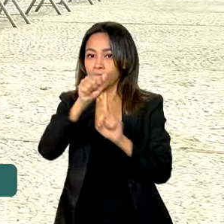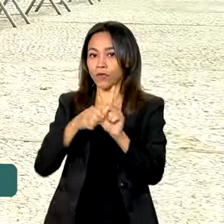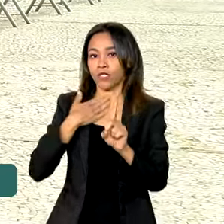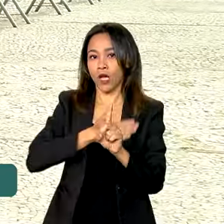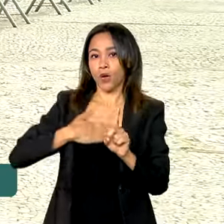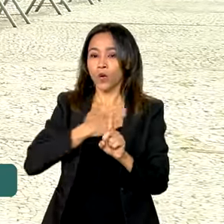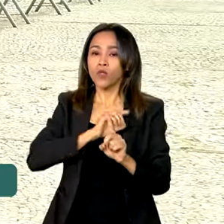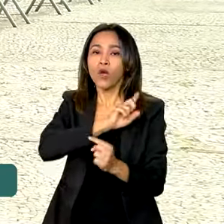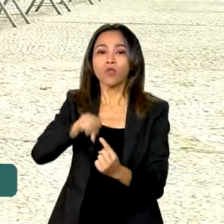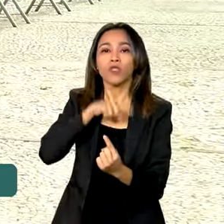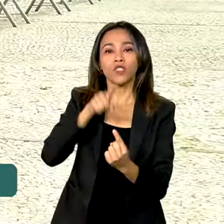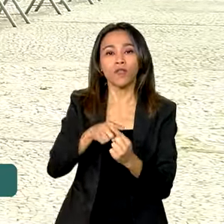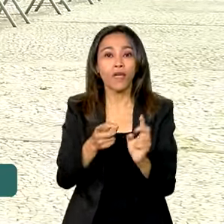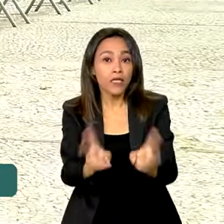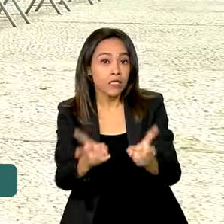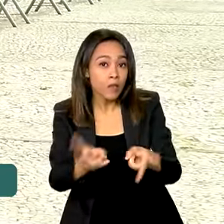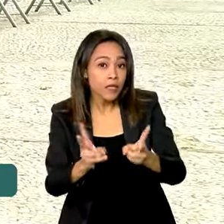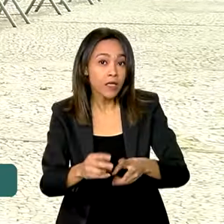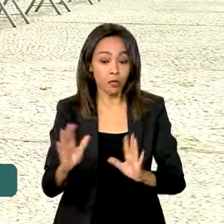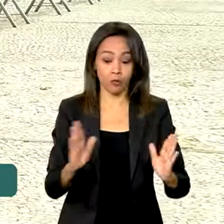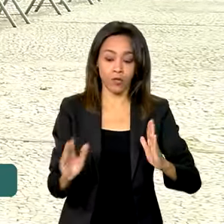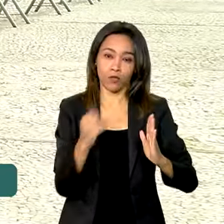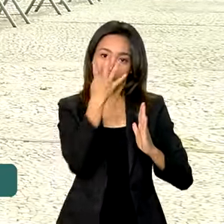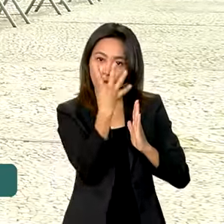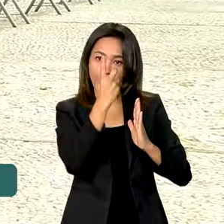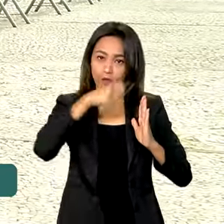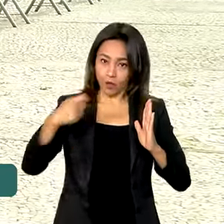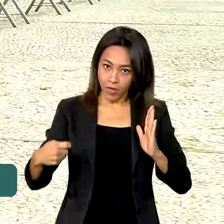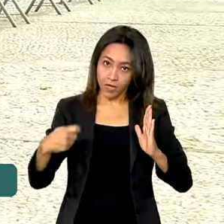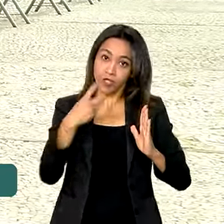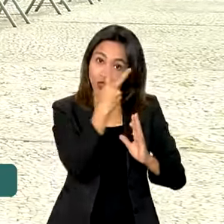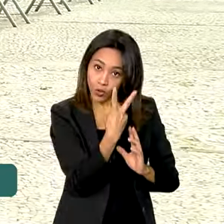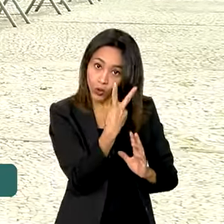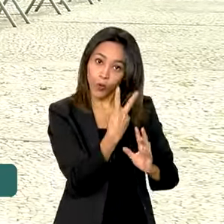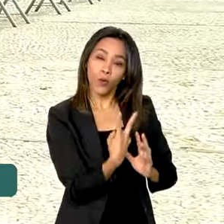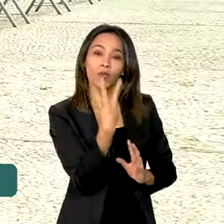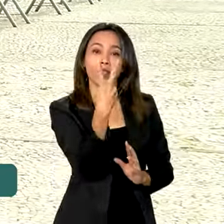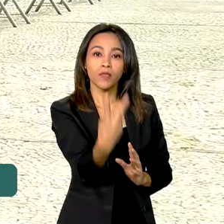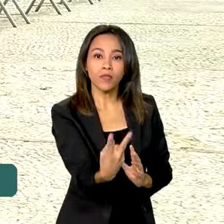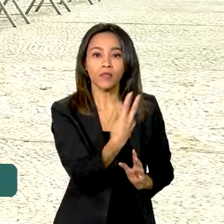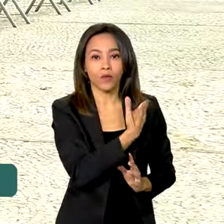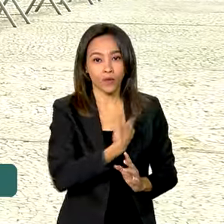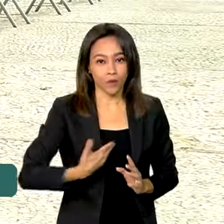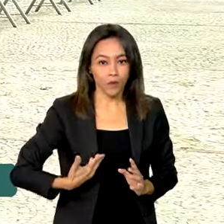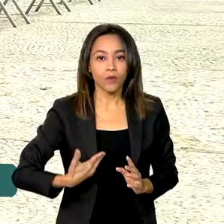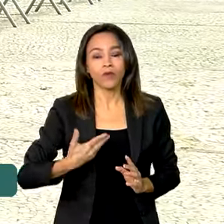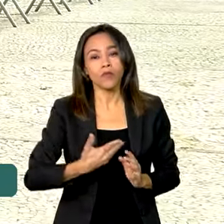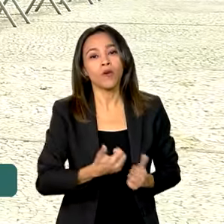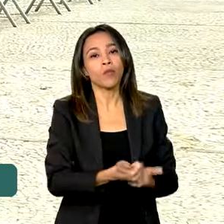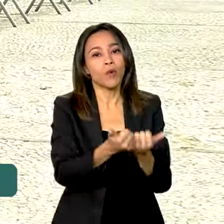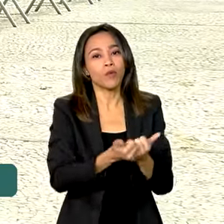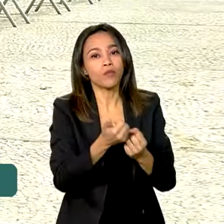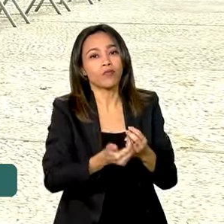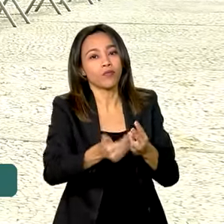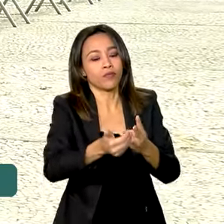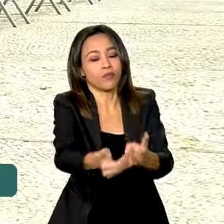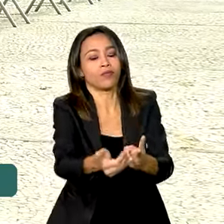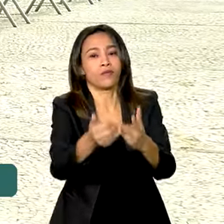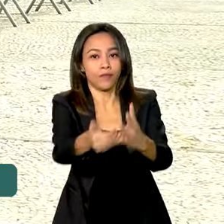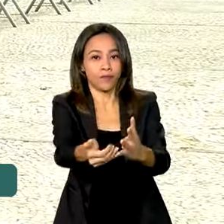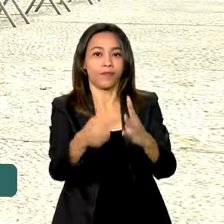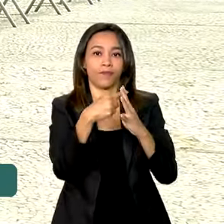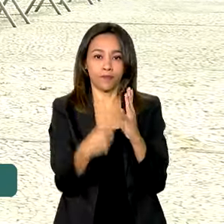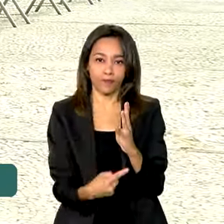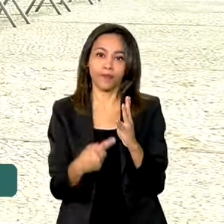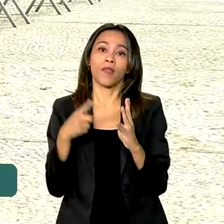empregado por pelo menos quatro meses, sendo dois do benefício e dois dos meses seguintes. Lembrando que o pagamento será